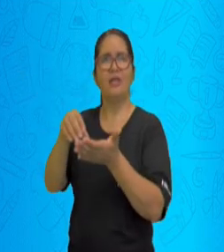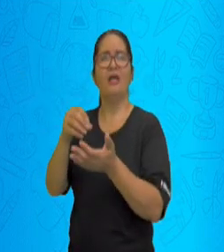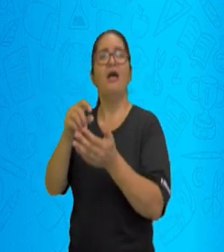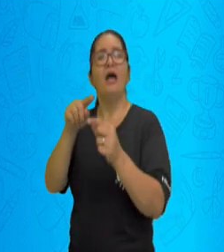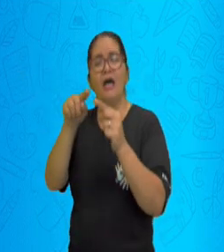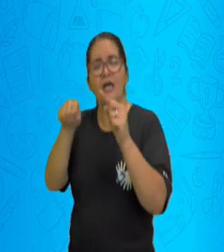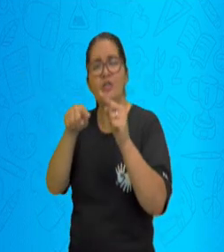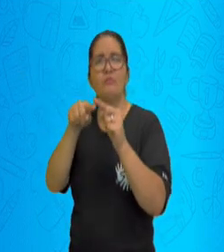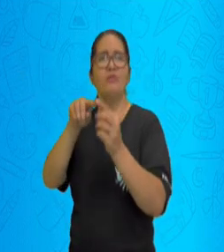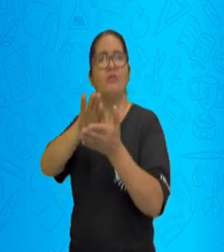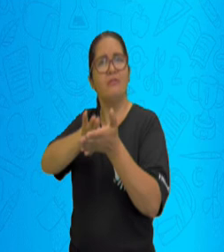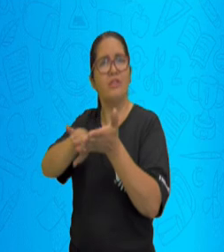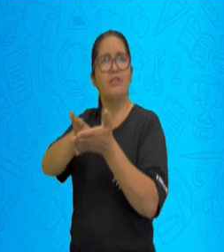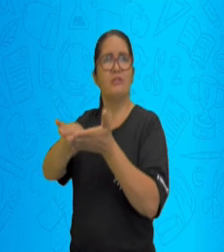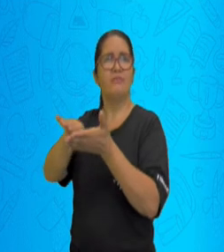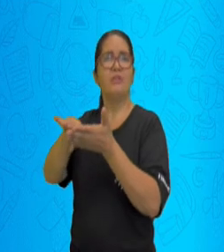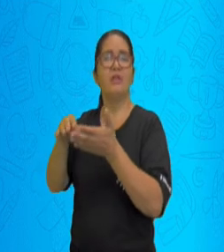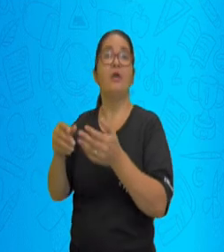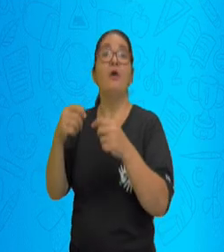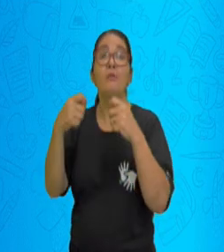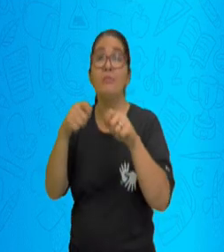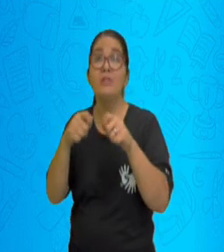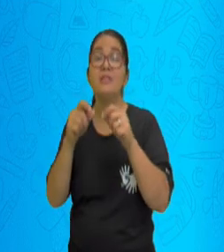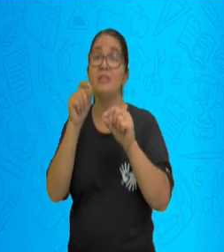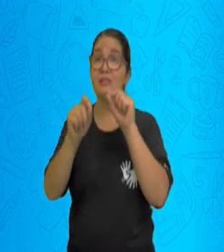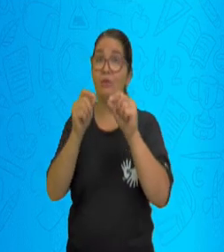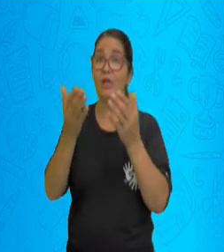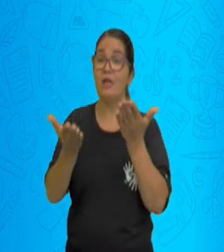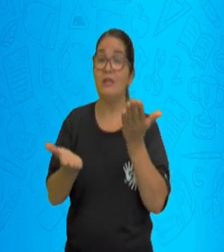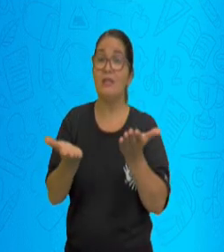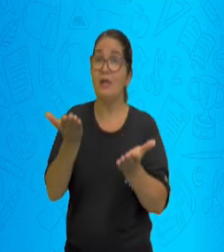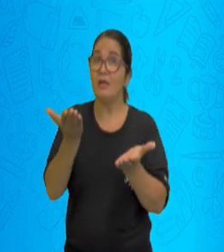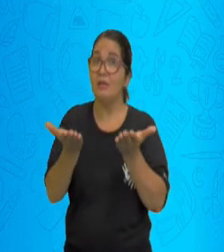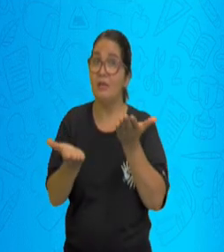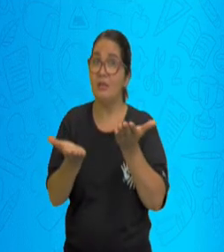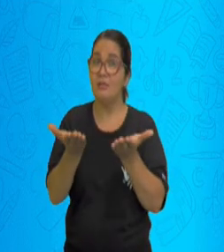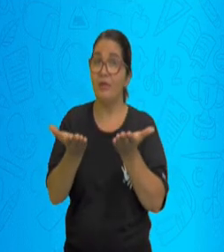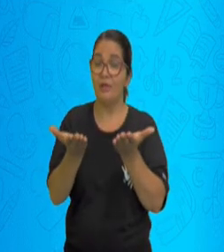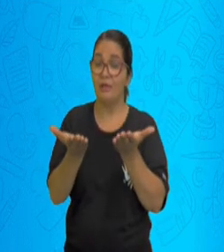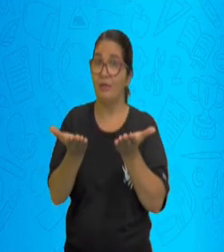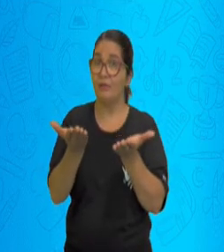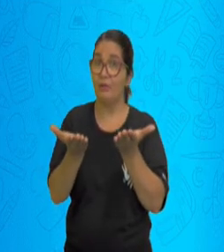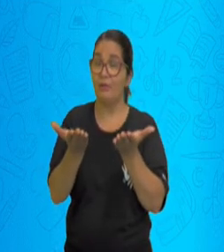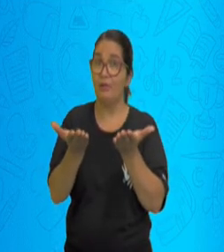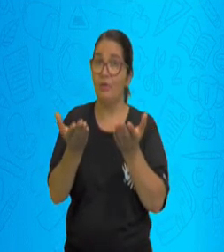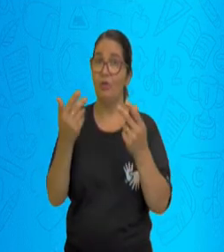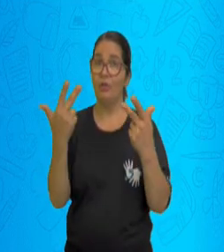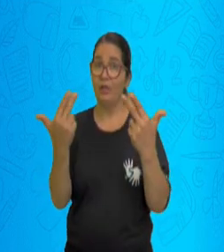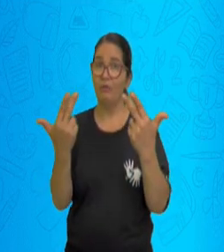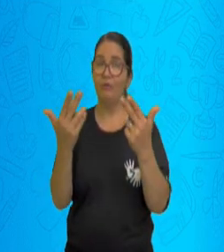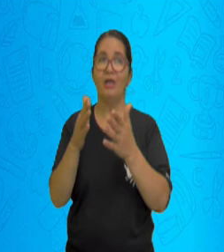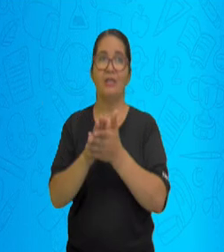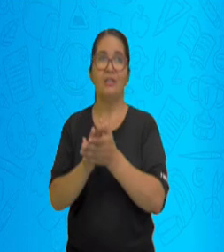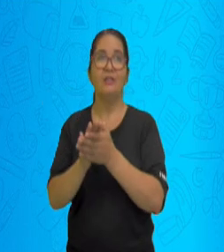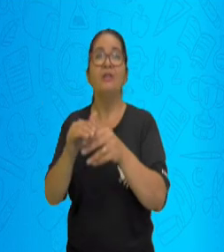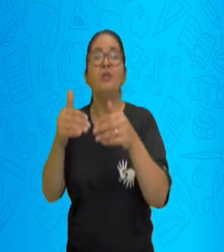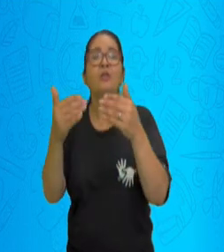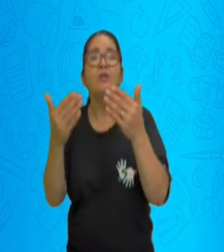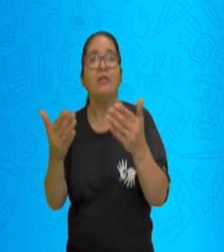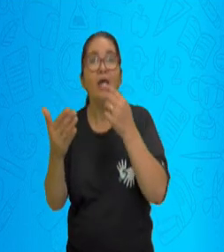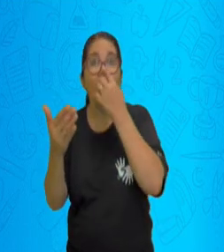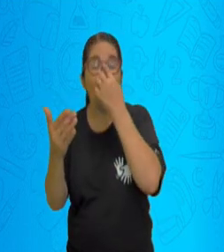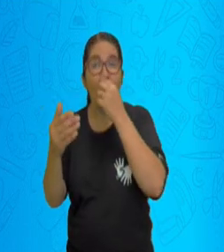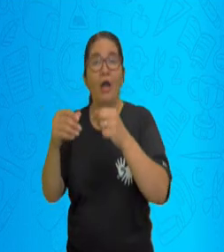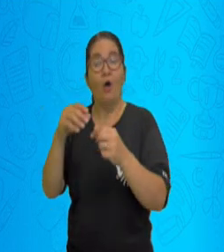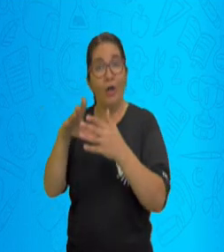nosso sistema de igualdade. Então, sobrou quantas bolinhas? 3. Então, para que eu